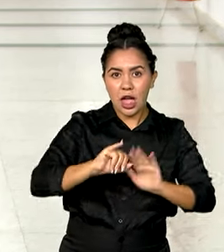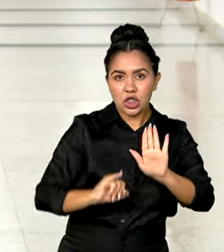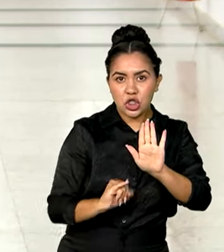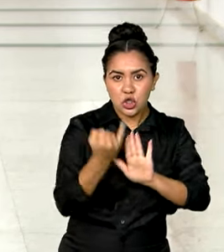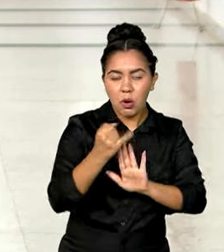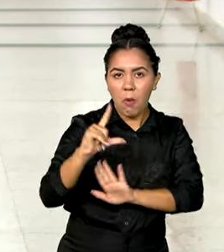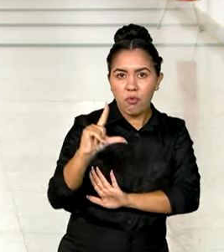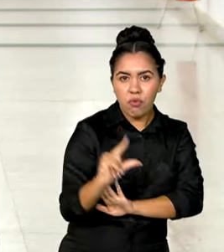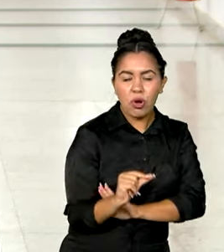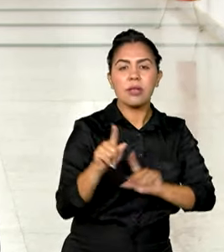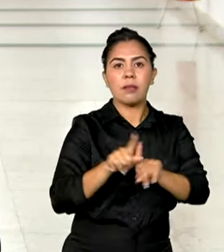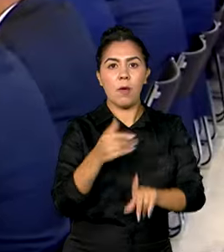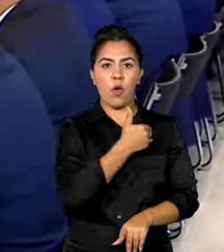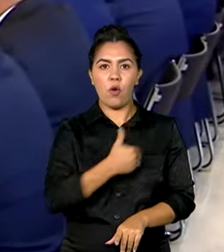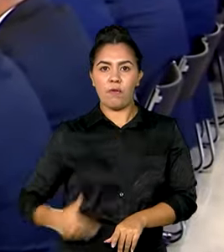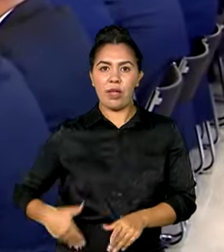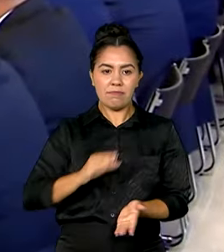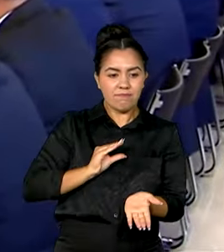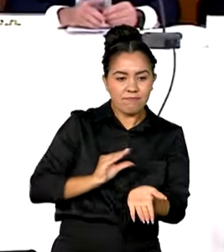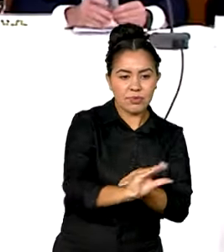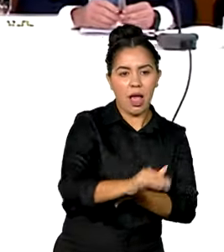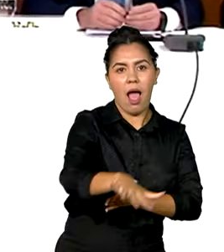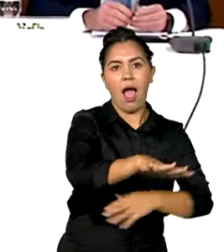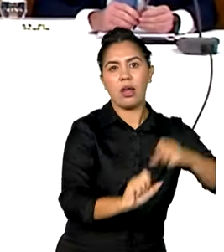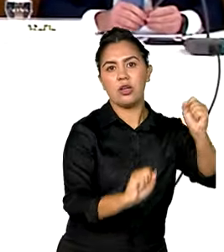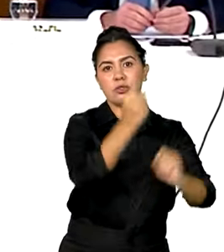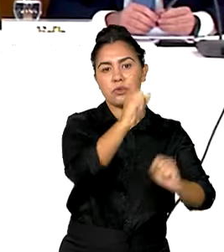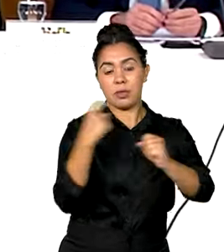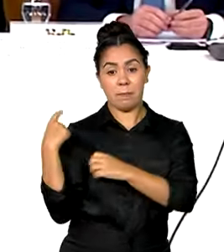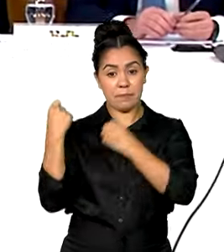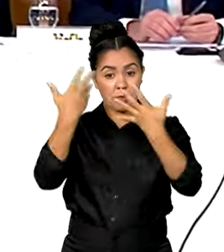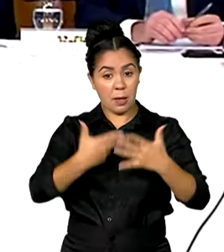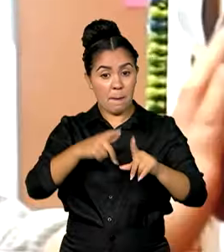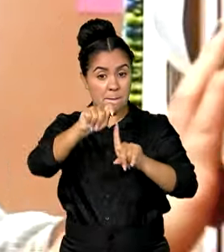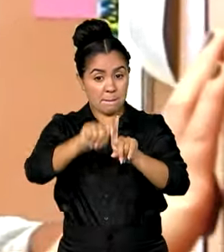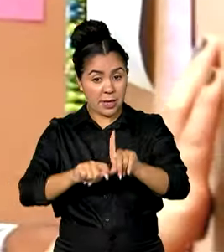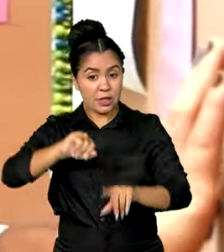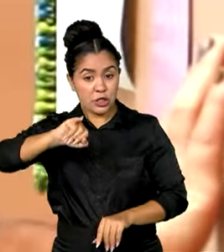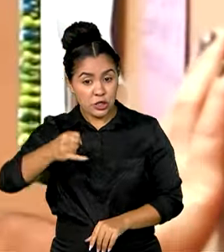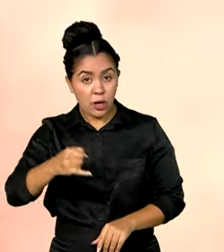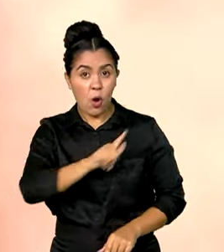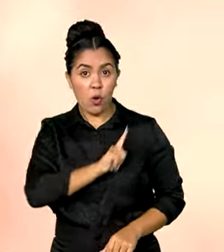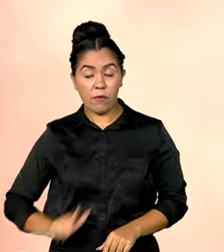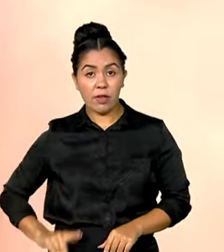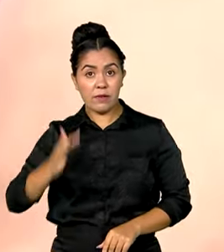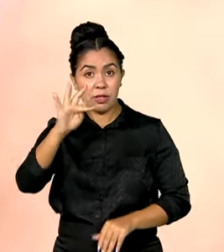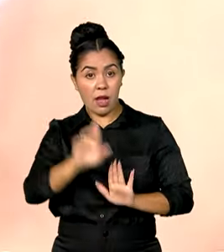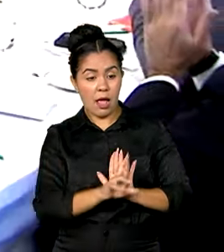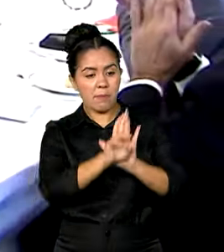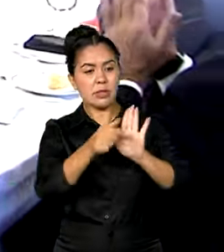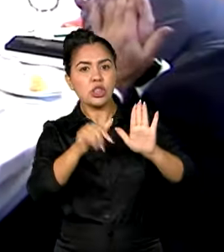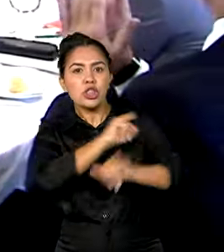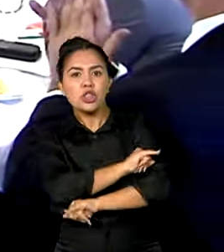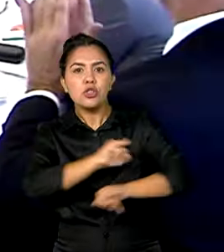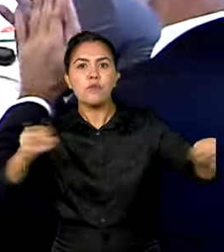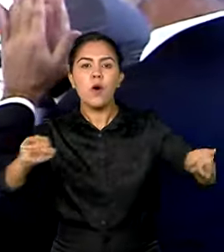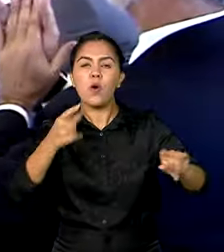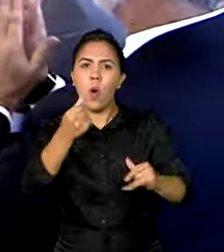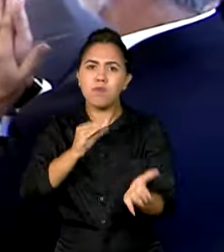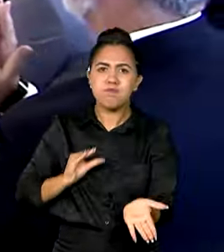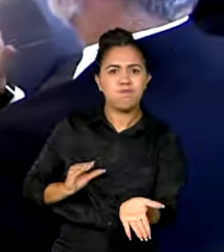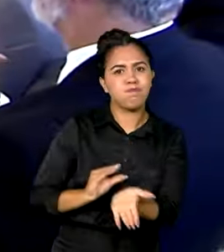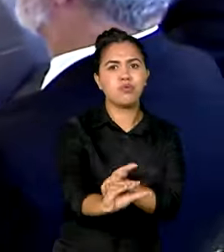investimentos do governo no setor. Em janeiro, o governo federal anunciou R$ 300 bilhões em investimentos para